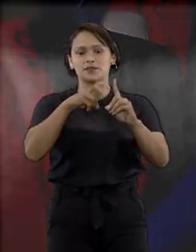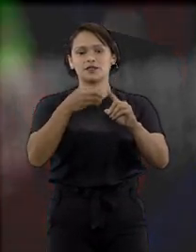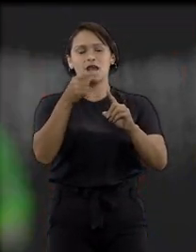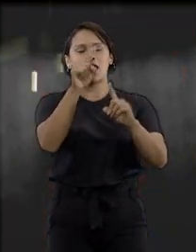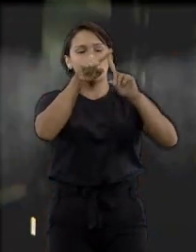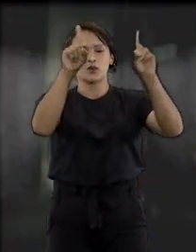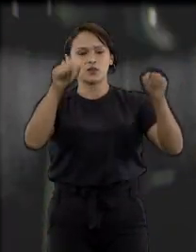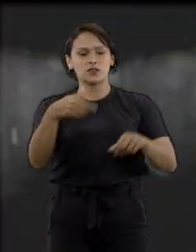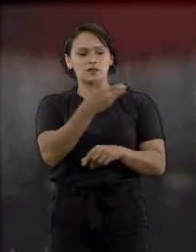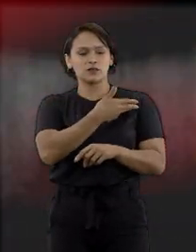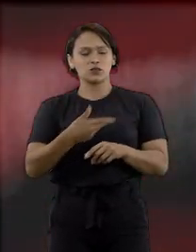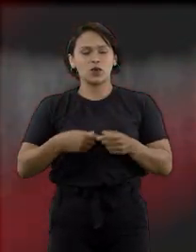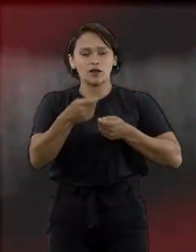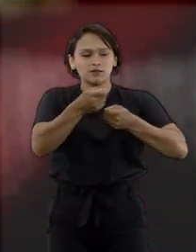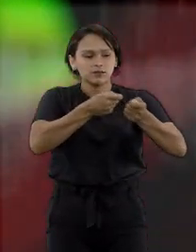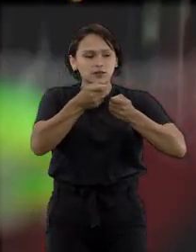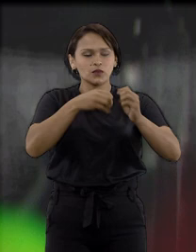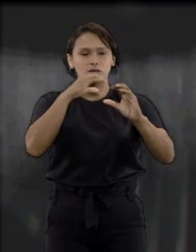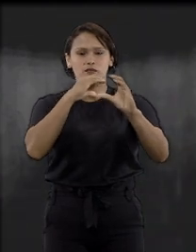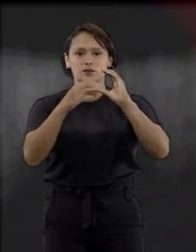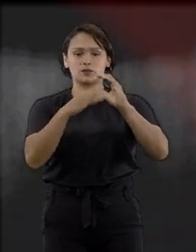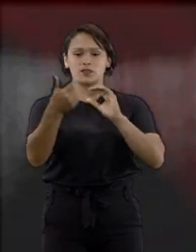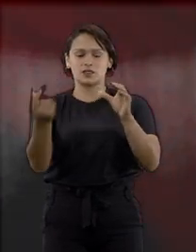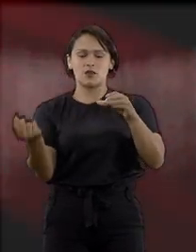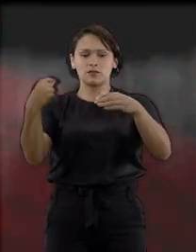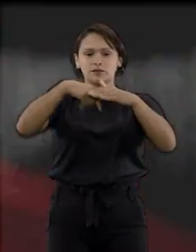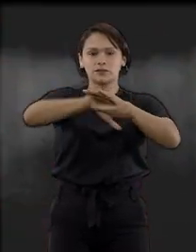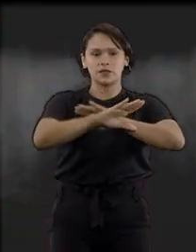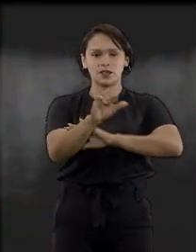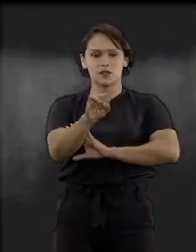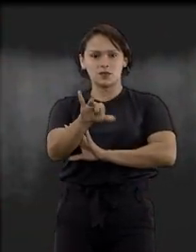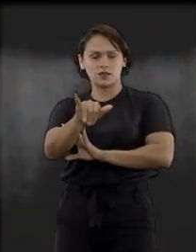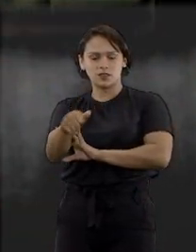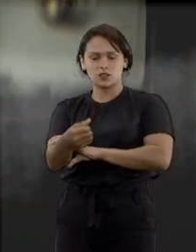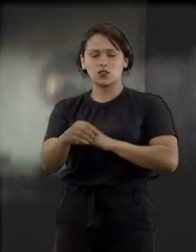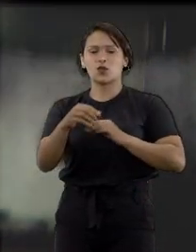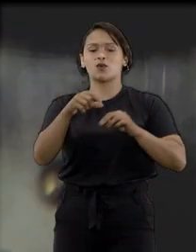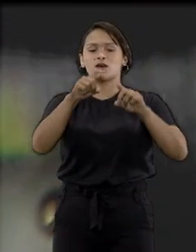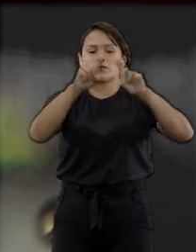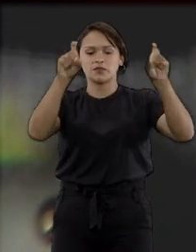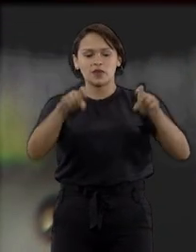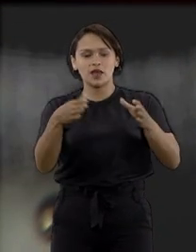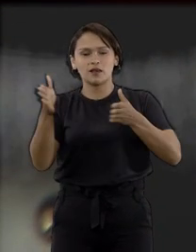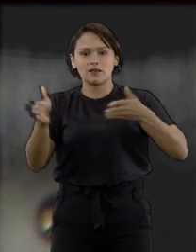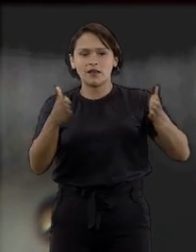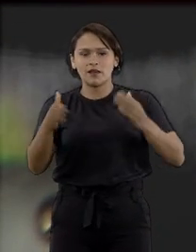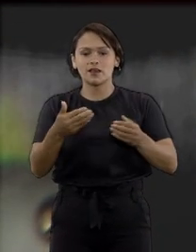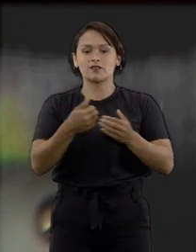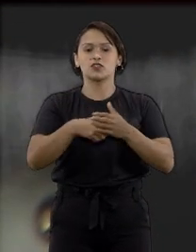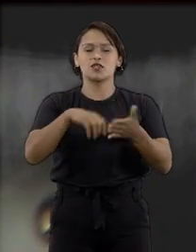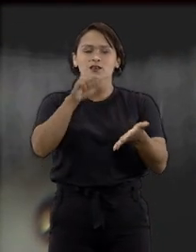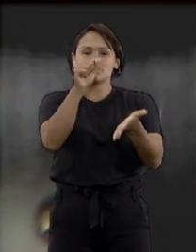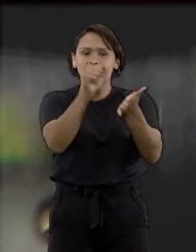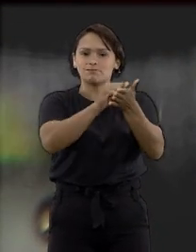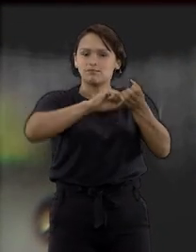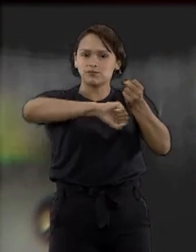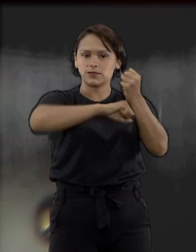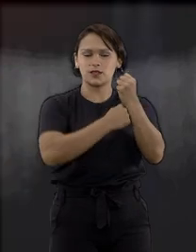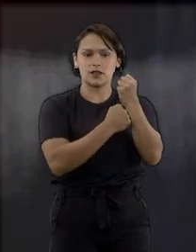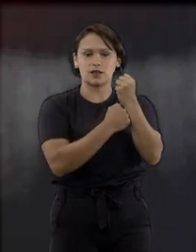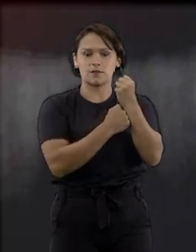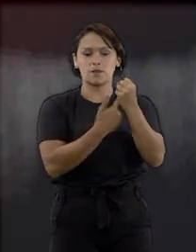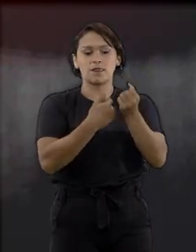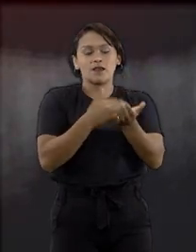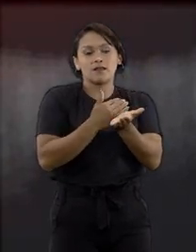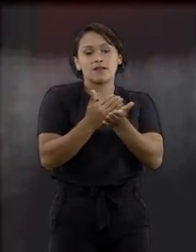Os servidores virtuais, que controlam a comunicação dentro do tribunal, como redes e arquivos, tinham sido criptografados.